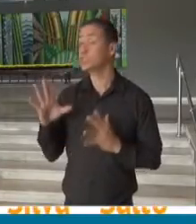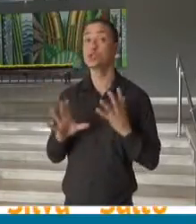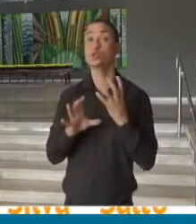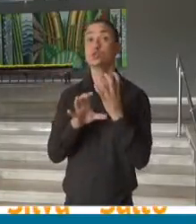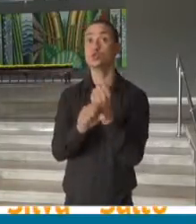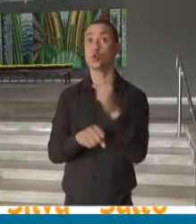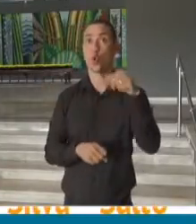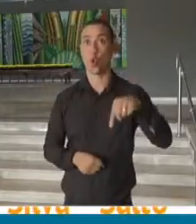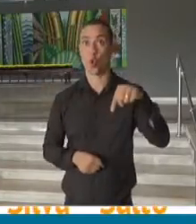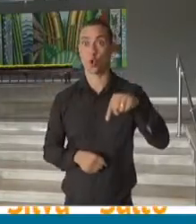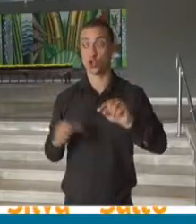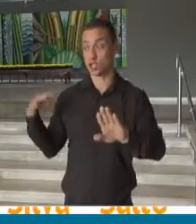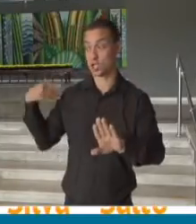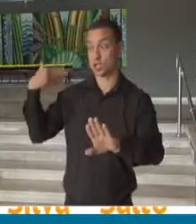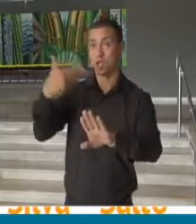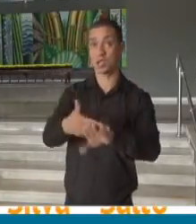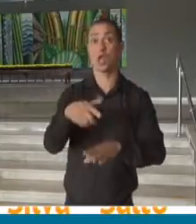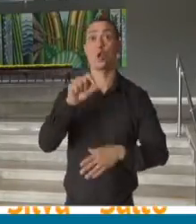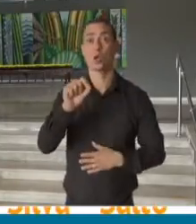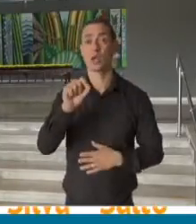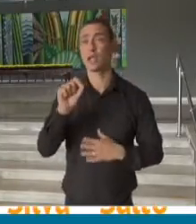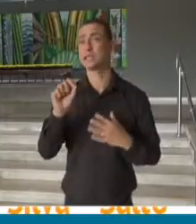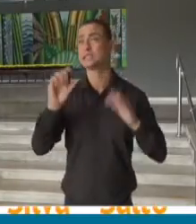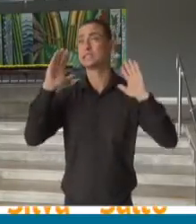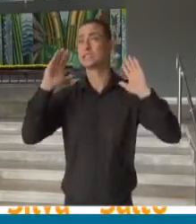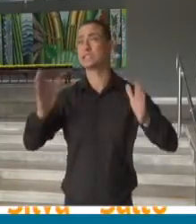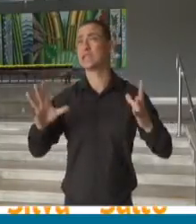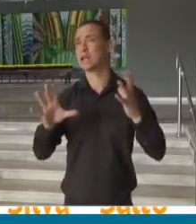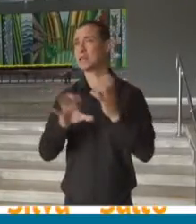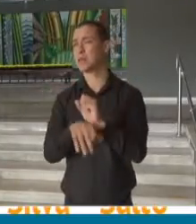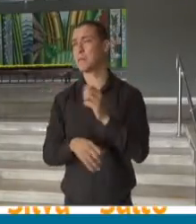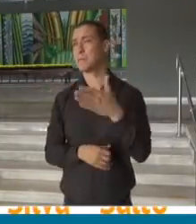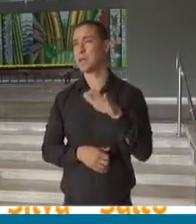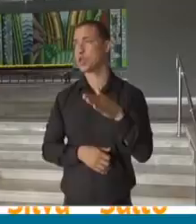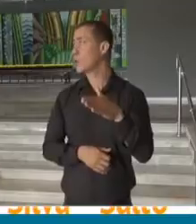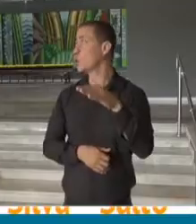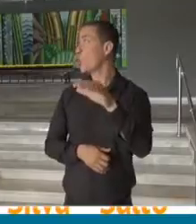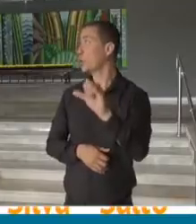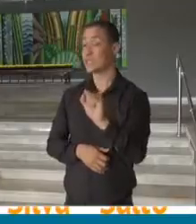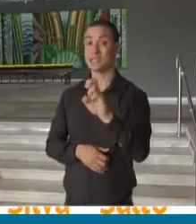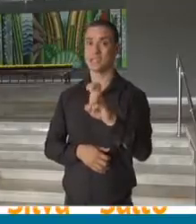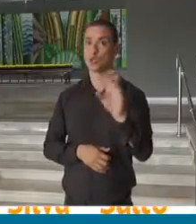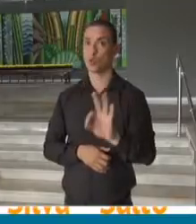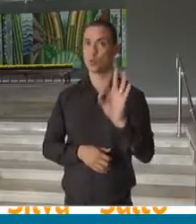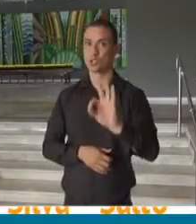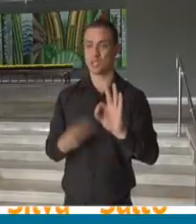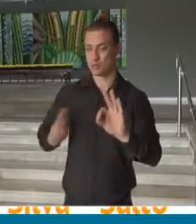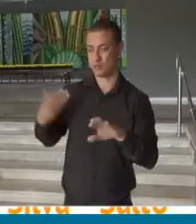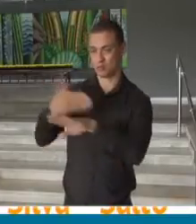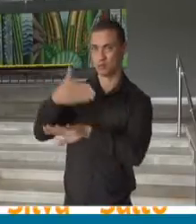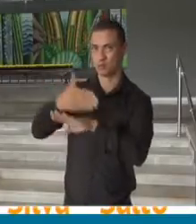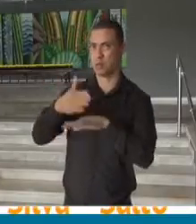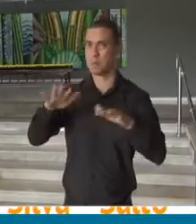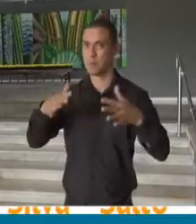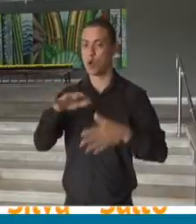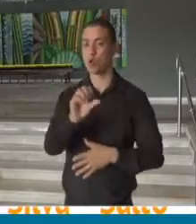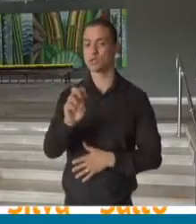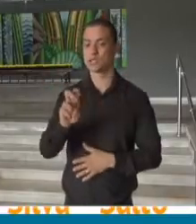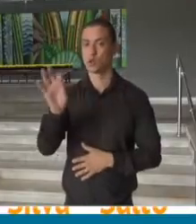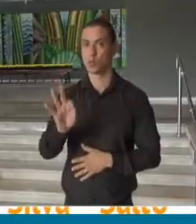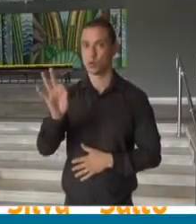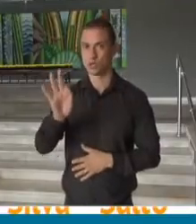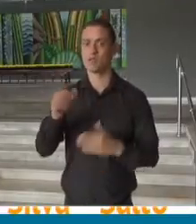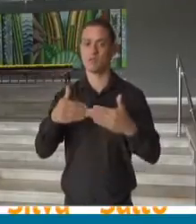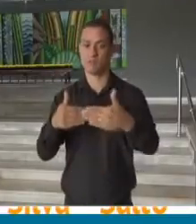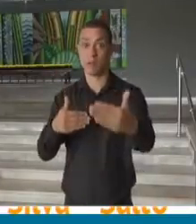de hoje até agora é de que nós chegamos já pelo menos 85%. Falo pelo menos porque nós ainda vamos